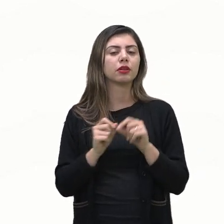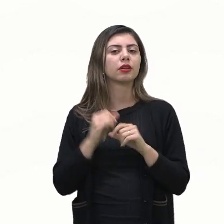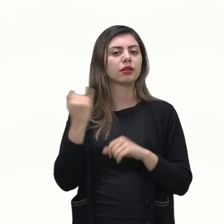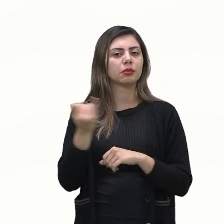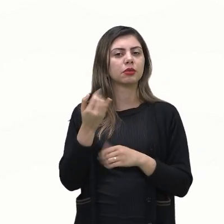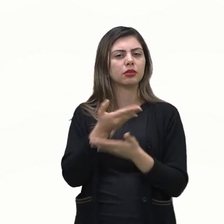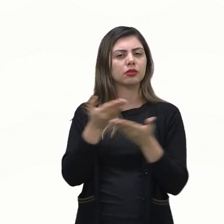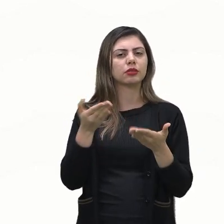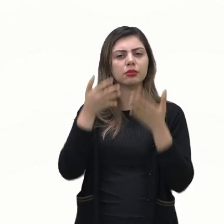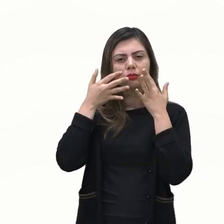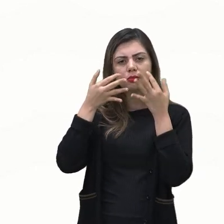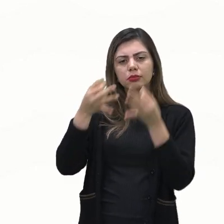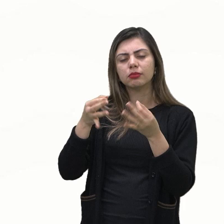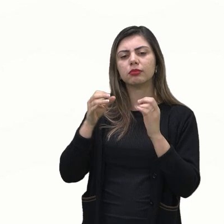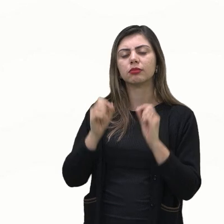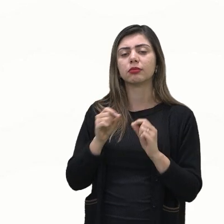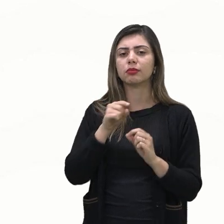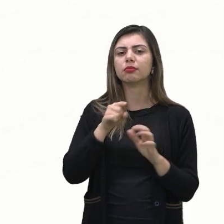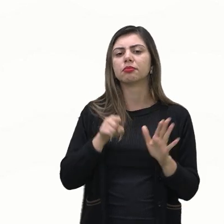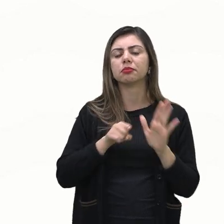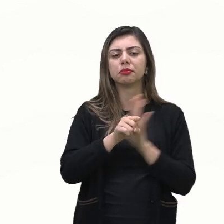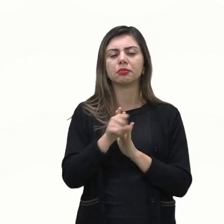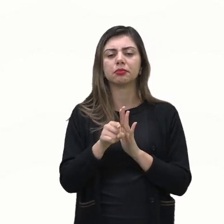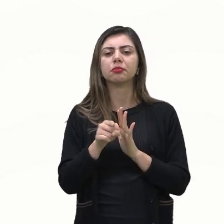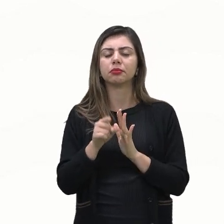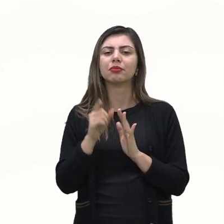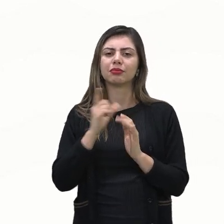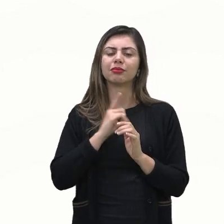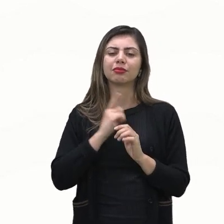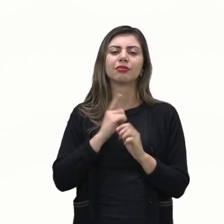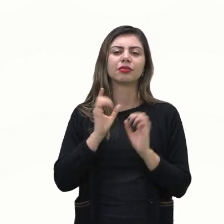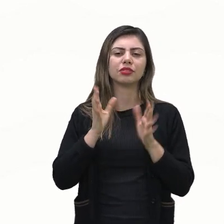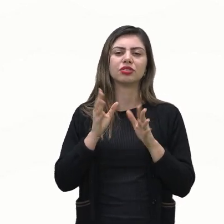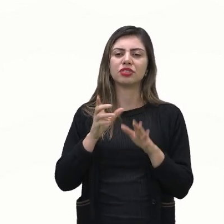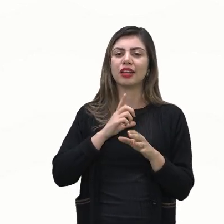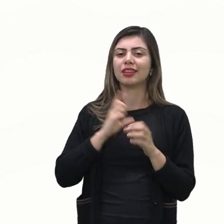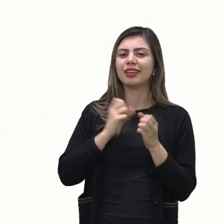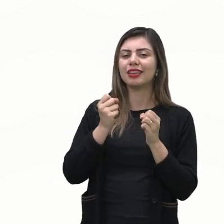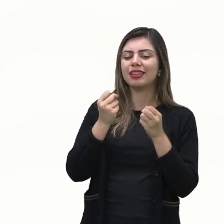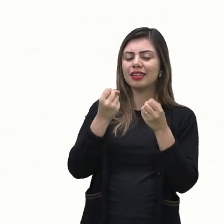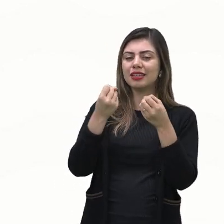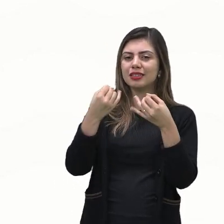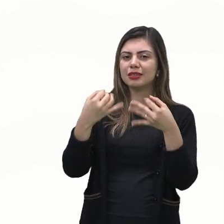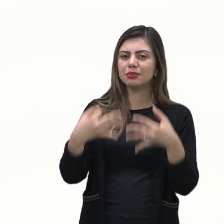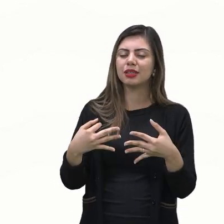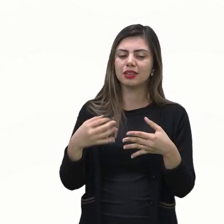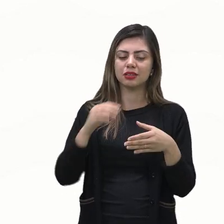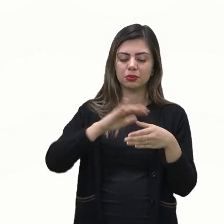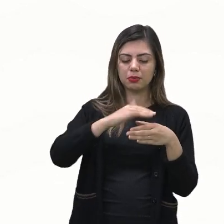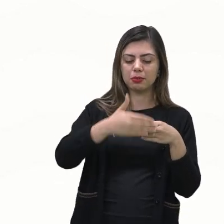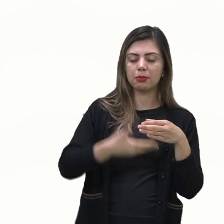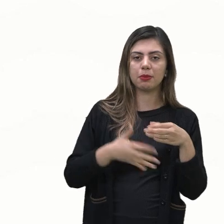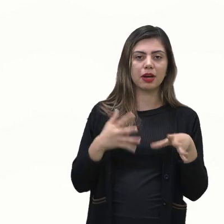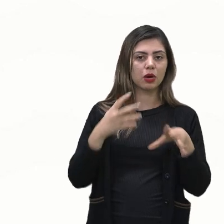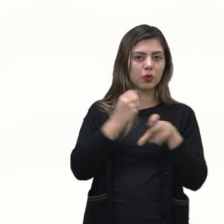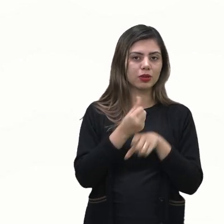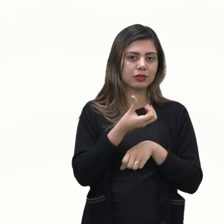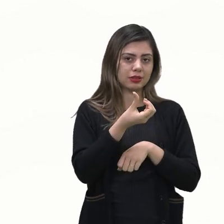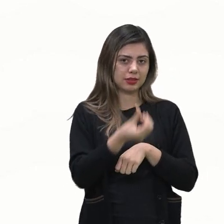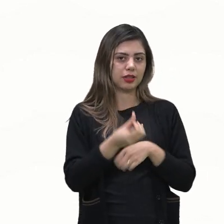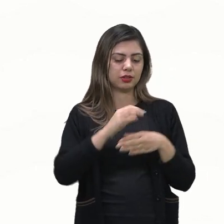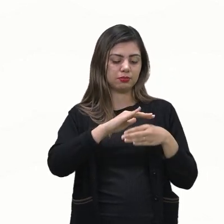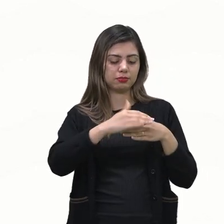você ver que essa questão ela já está especificando a quantidade de faces ela quer 6